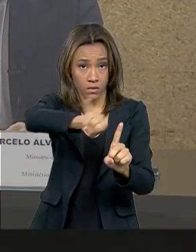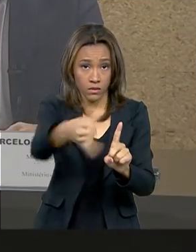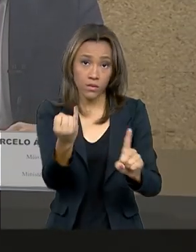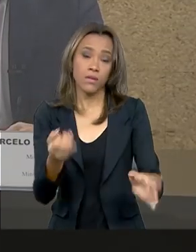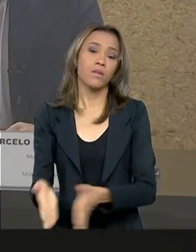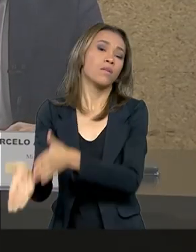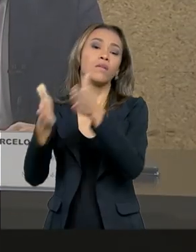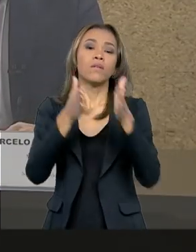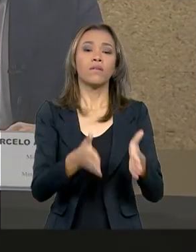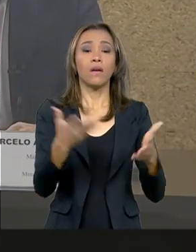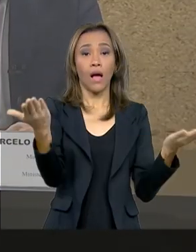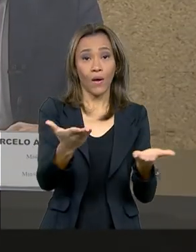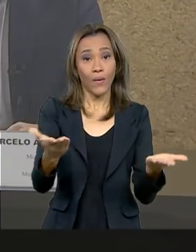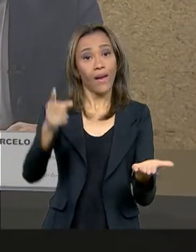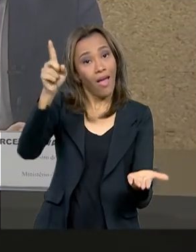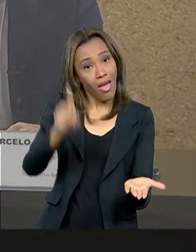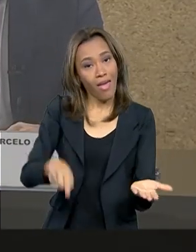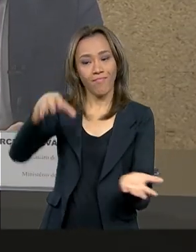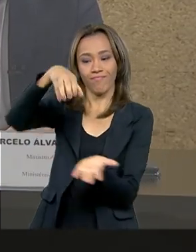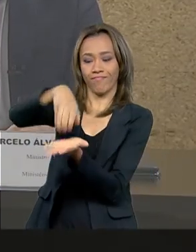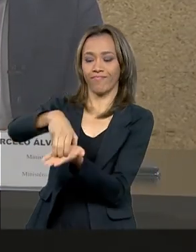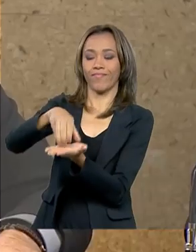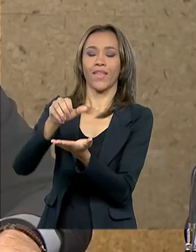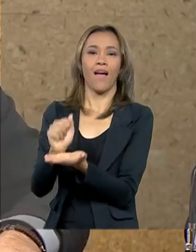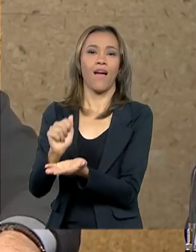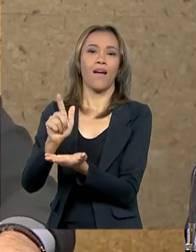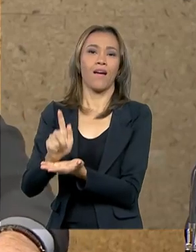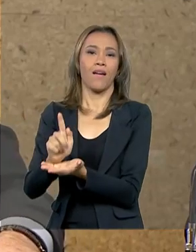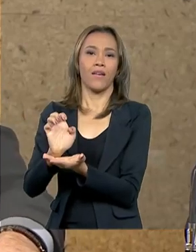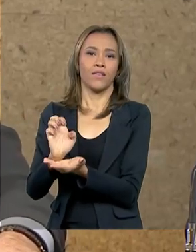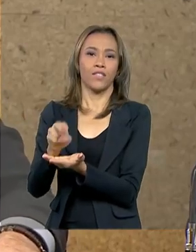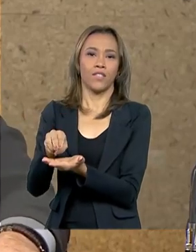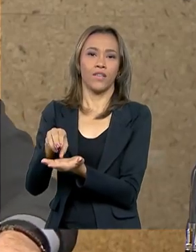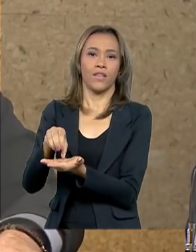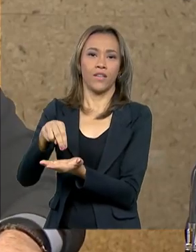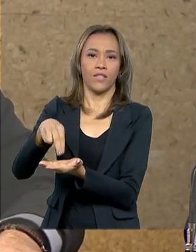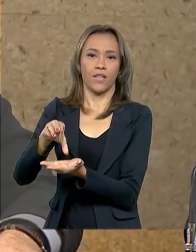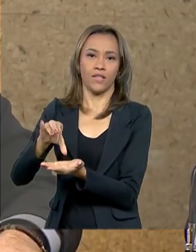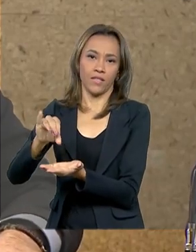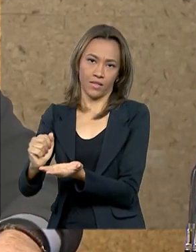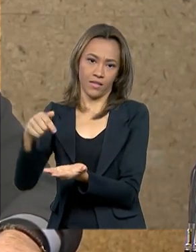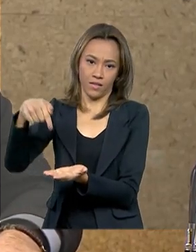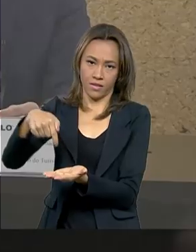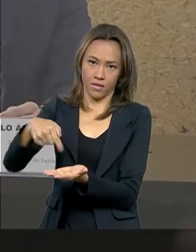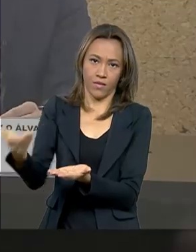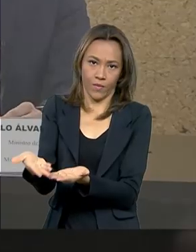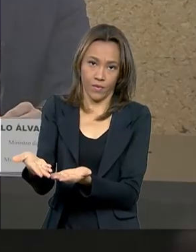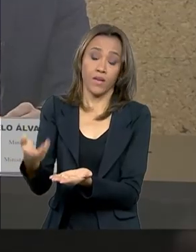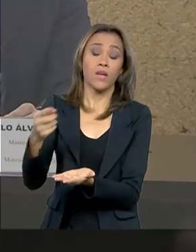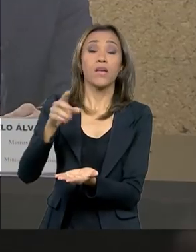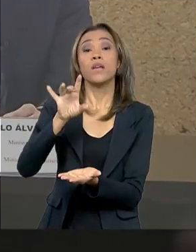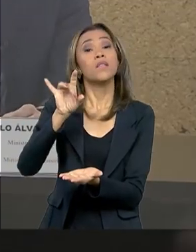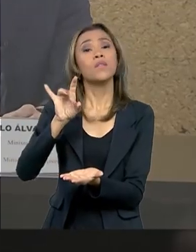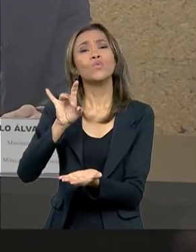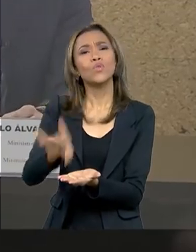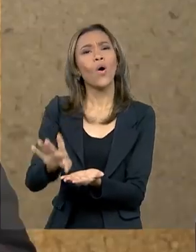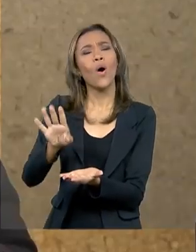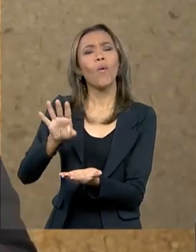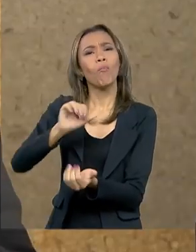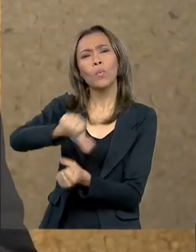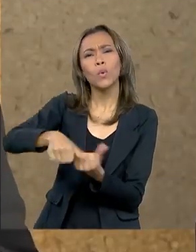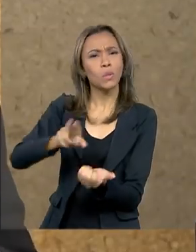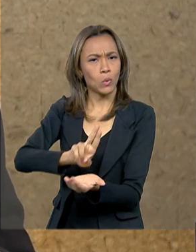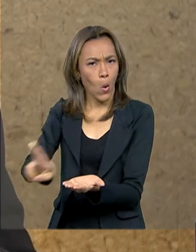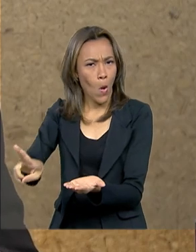para agência. A Embratur ganhou novo status. Uma mudança que não vai mexer apenas com o nome da instituição.